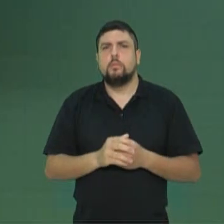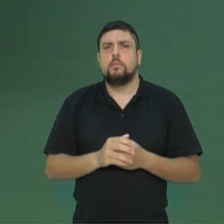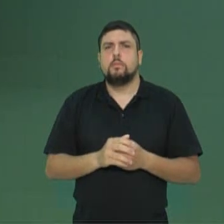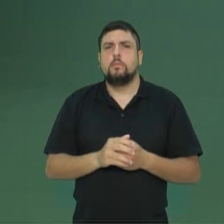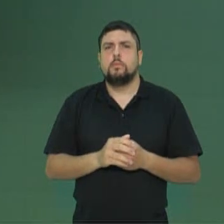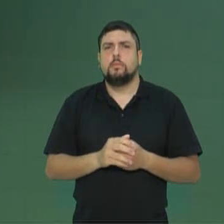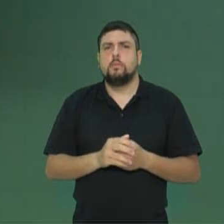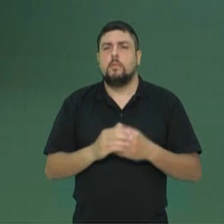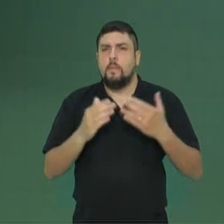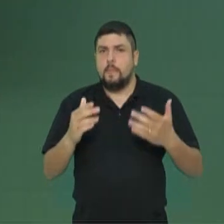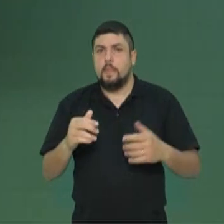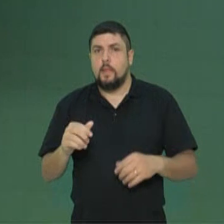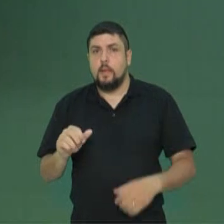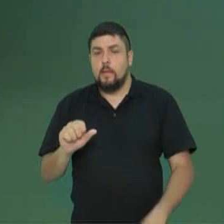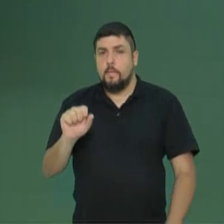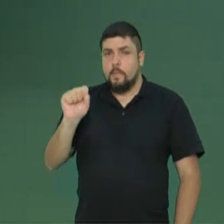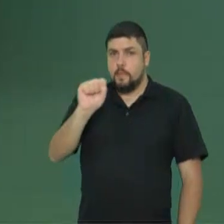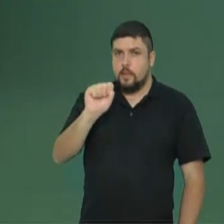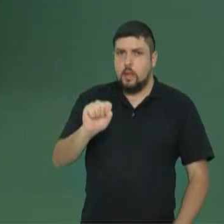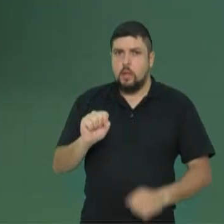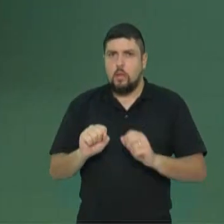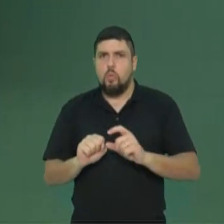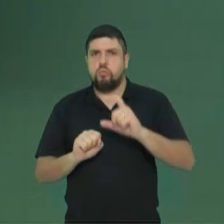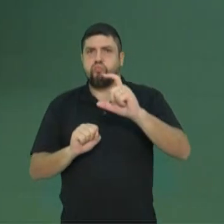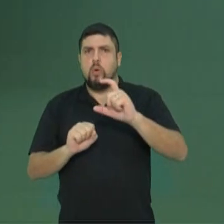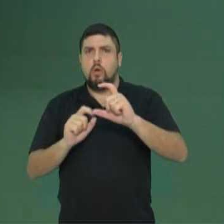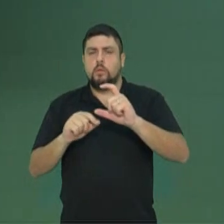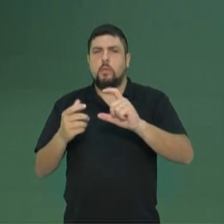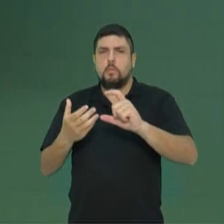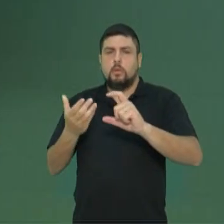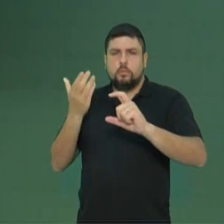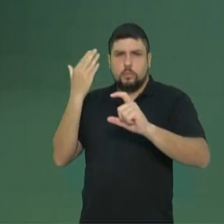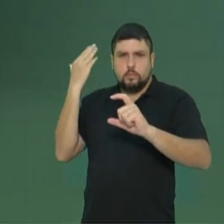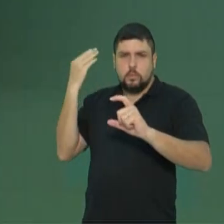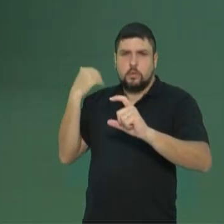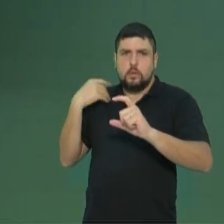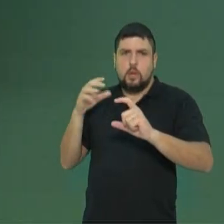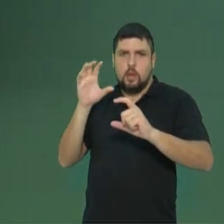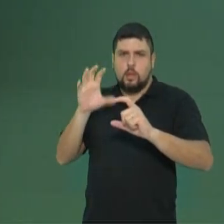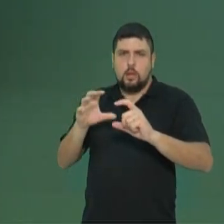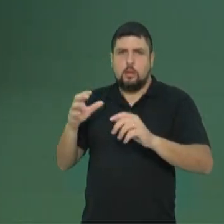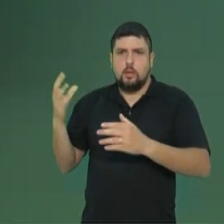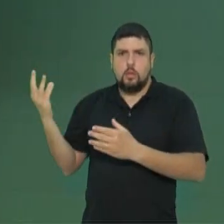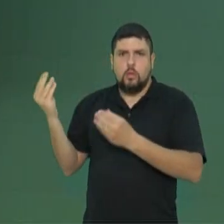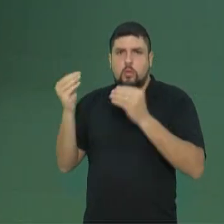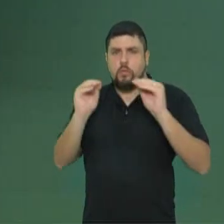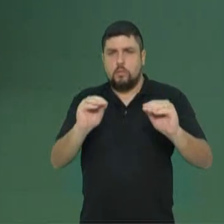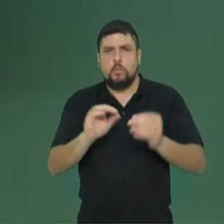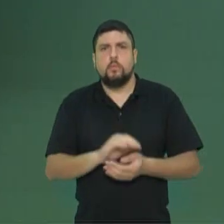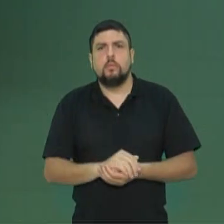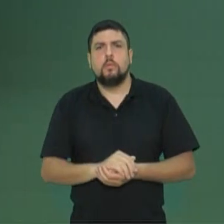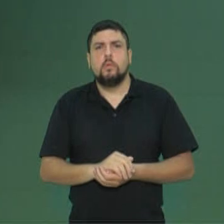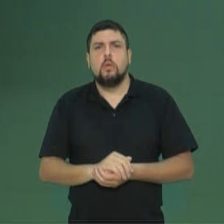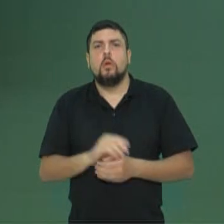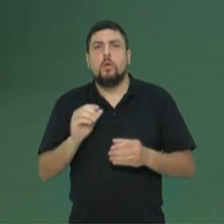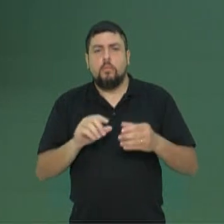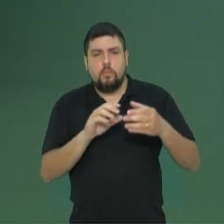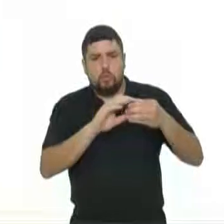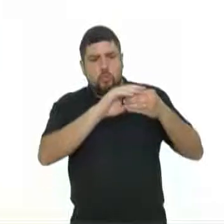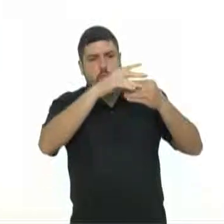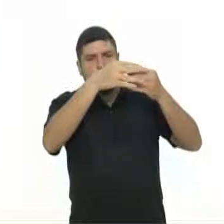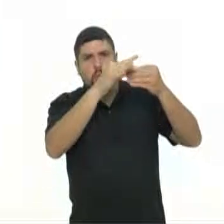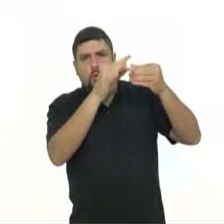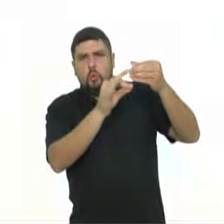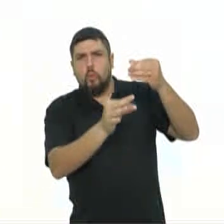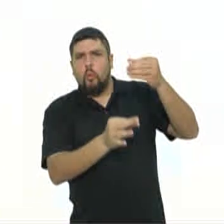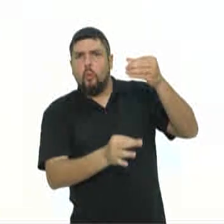reportagem, não é um erro do professor, eu mantive a reportagem originalmente como ela é, e que pode alcançar 10 metros de altura, como